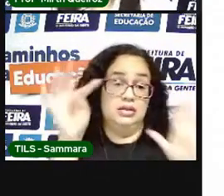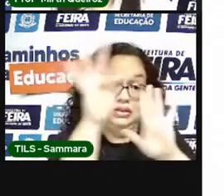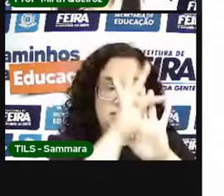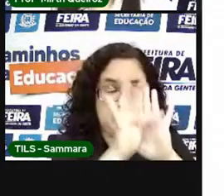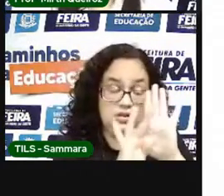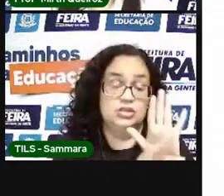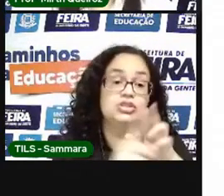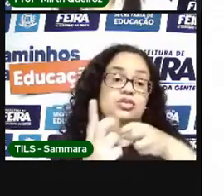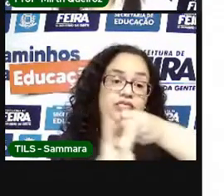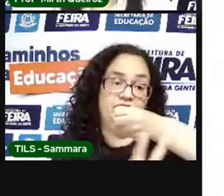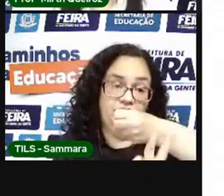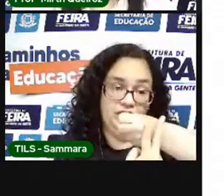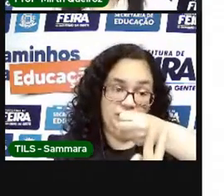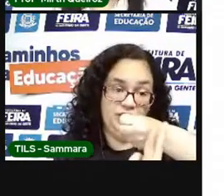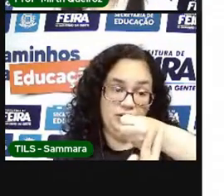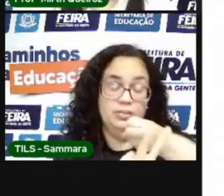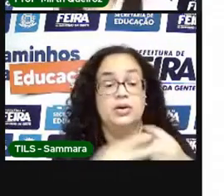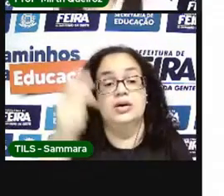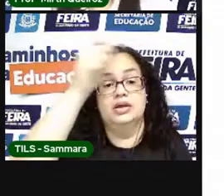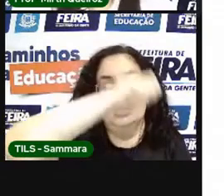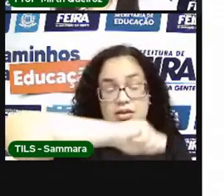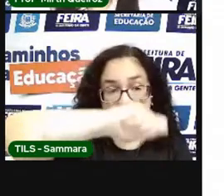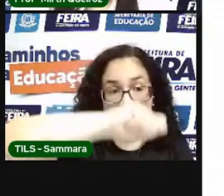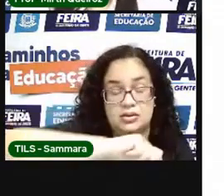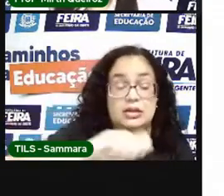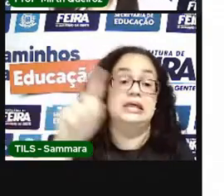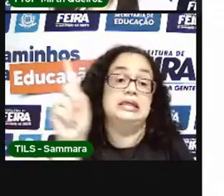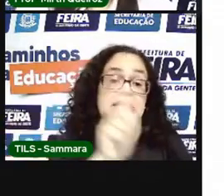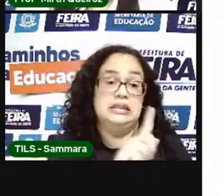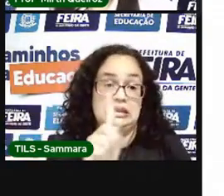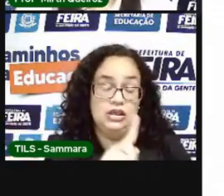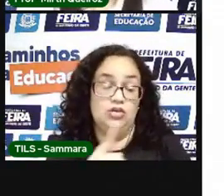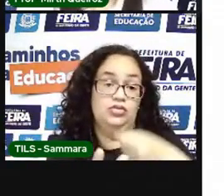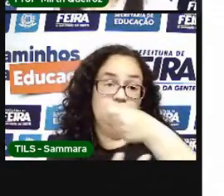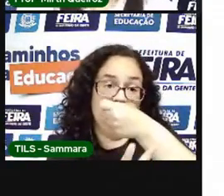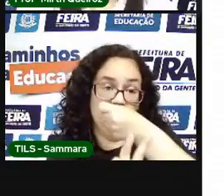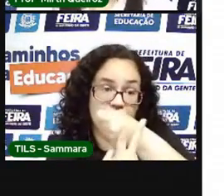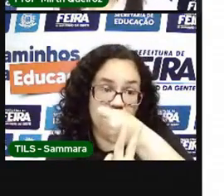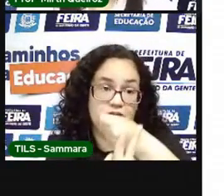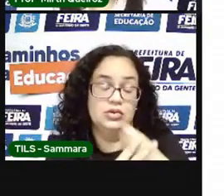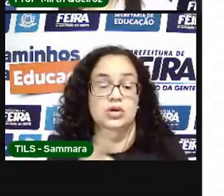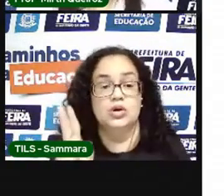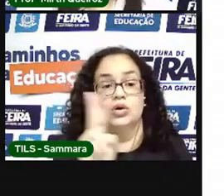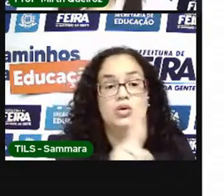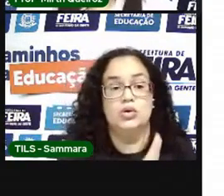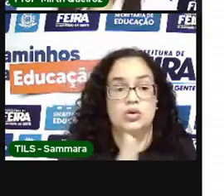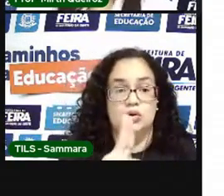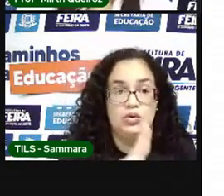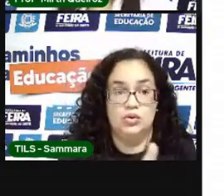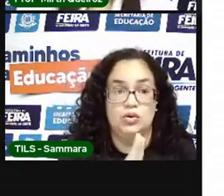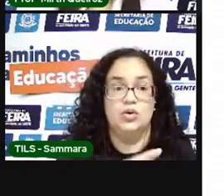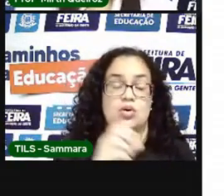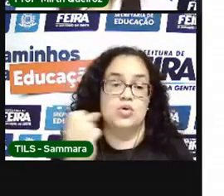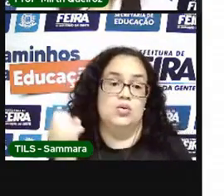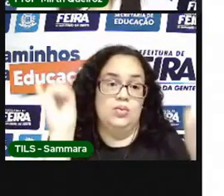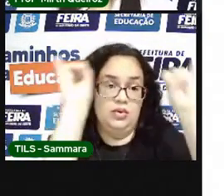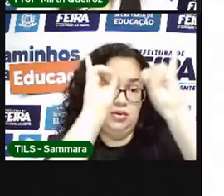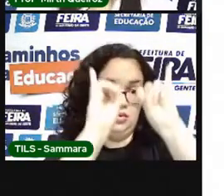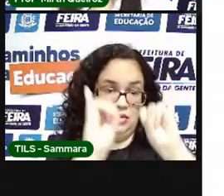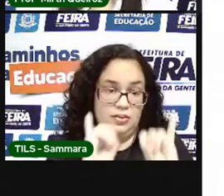verbal aquele texto que é escrito e texto não-verbal quando a gente utiliza símbolo ou uma imagem.